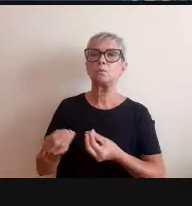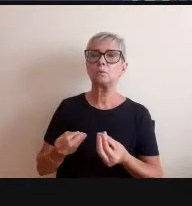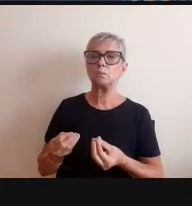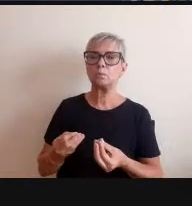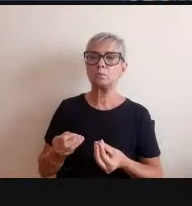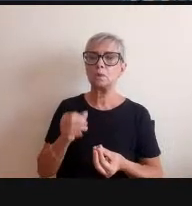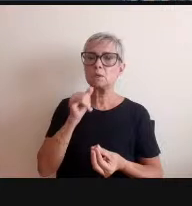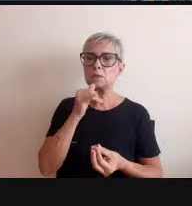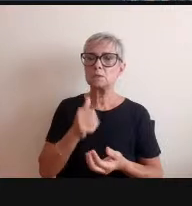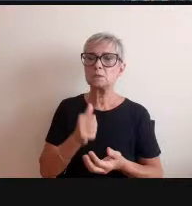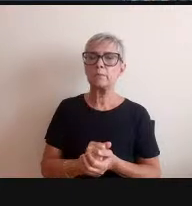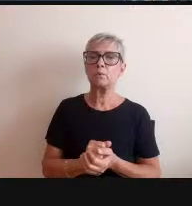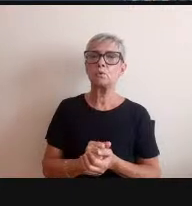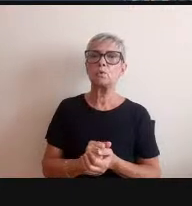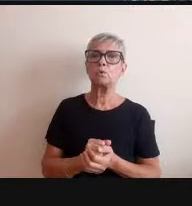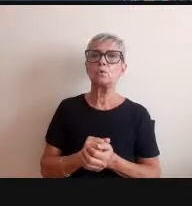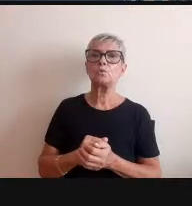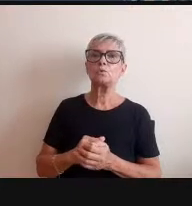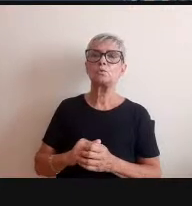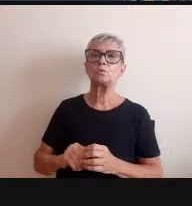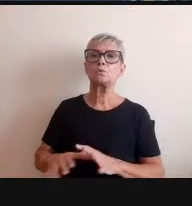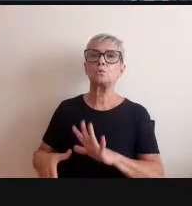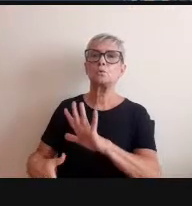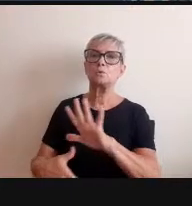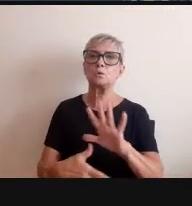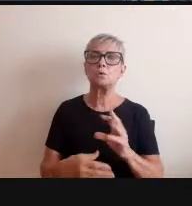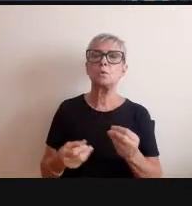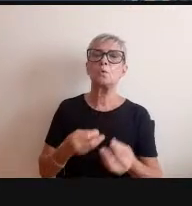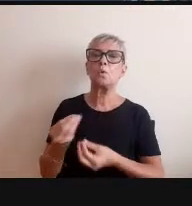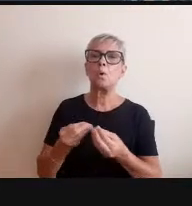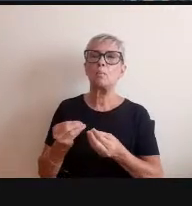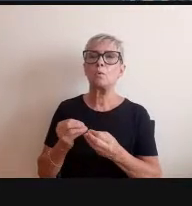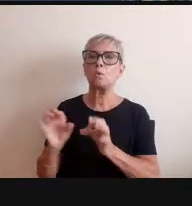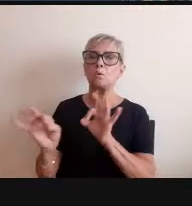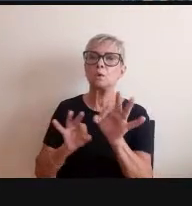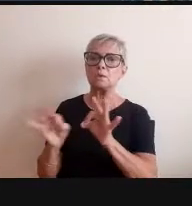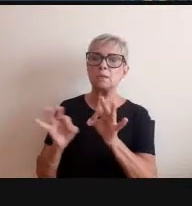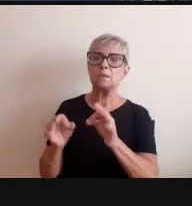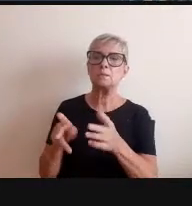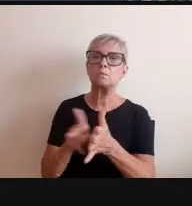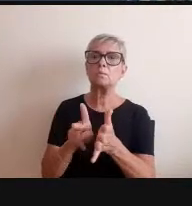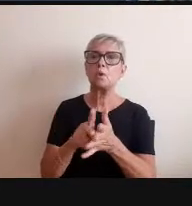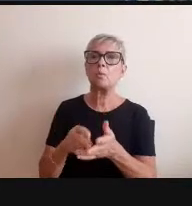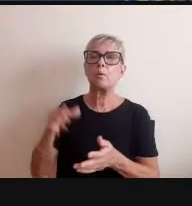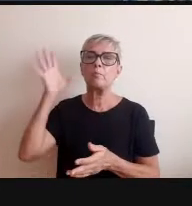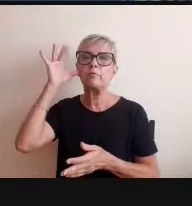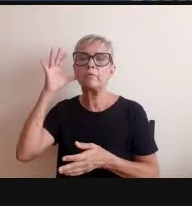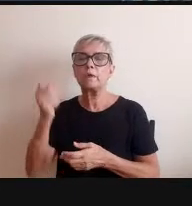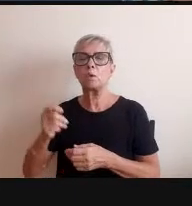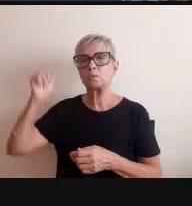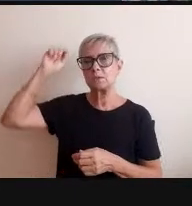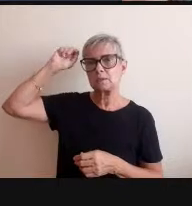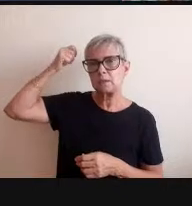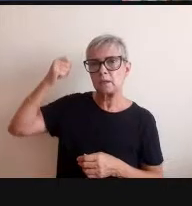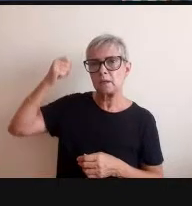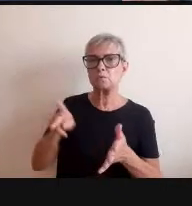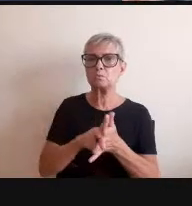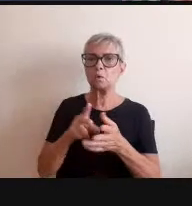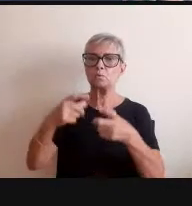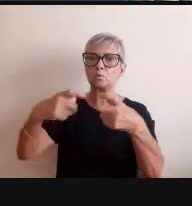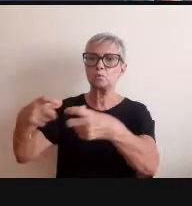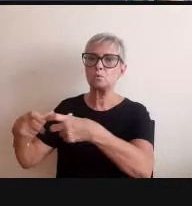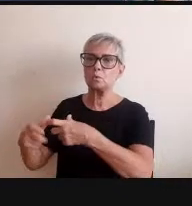colonizadores né os imperialistas viam né os negros os nativos né e como é que